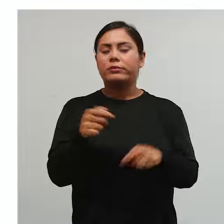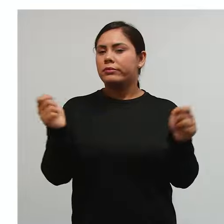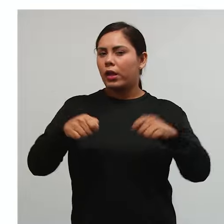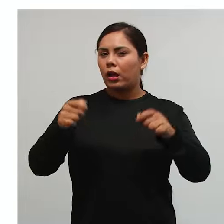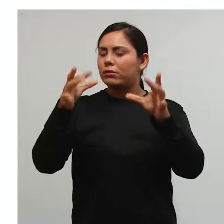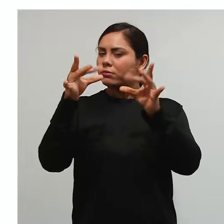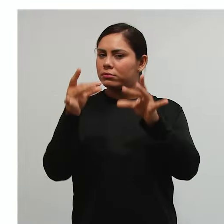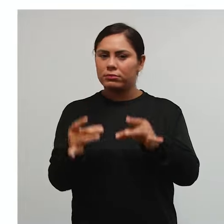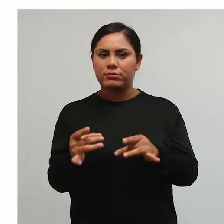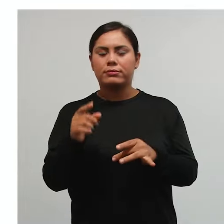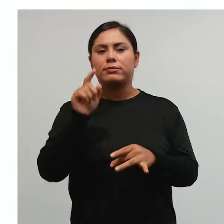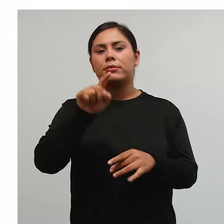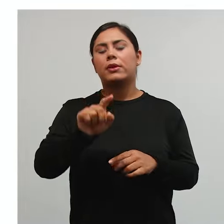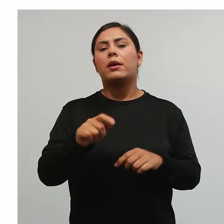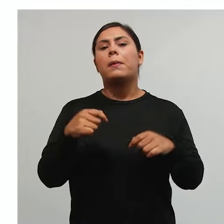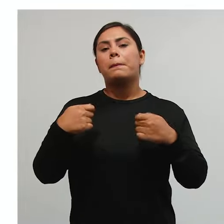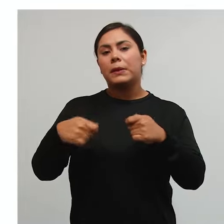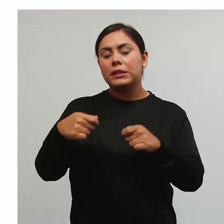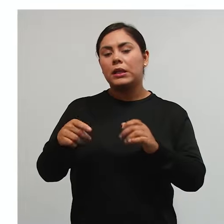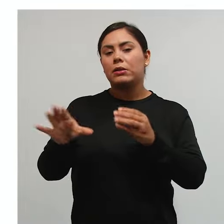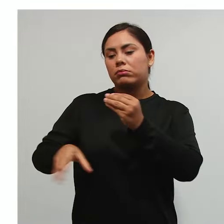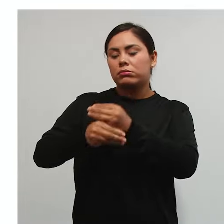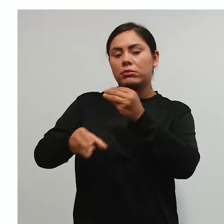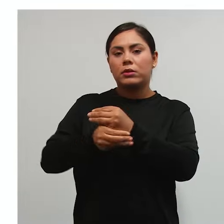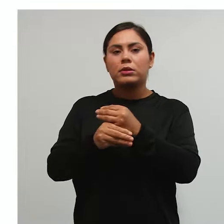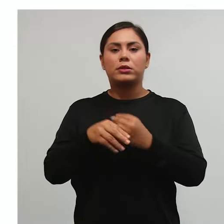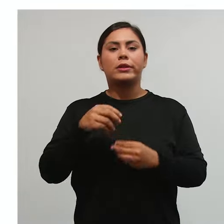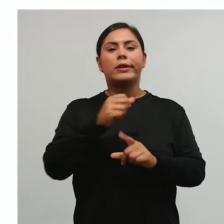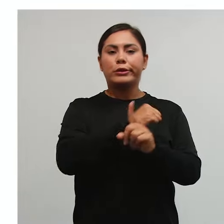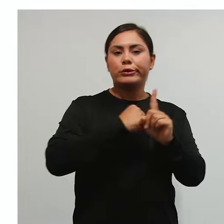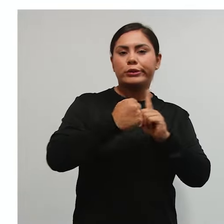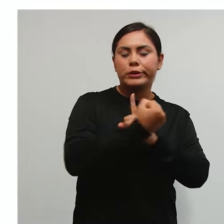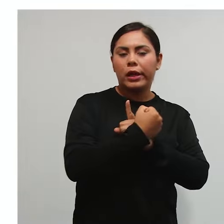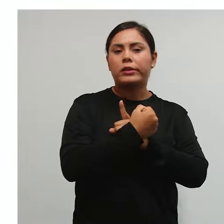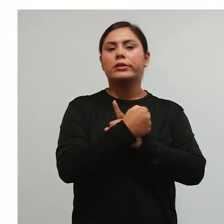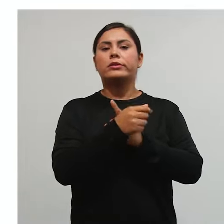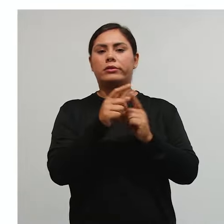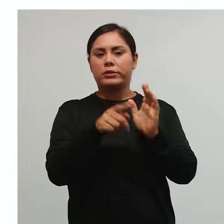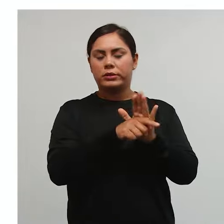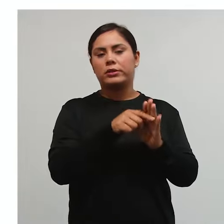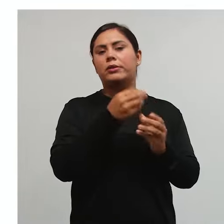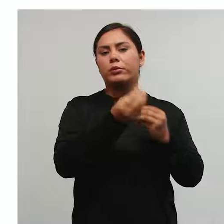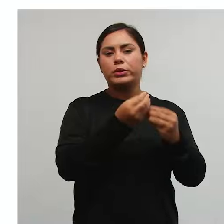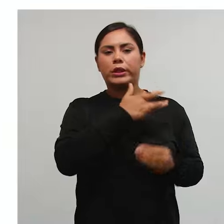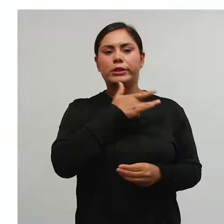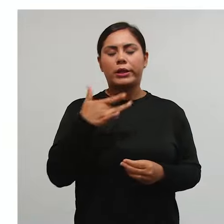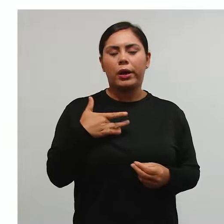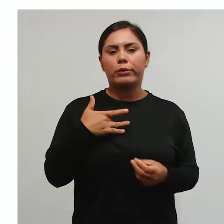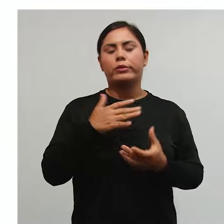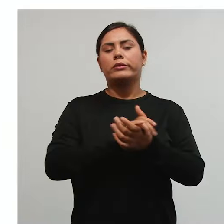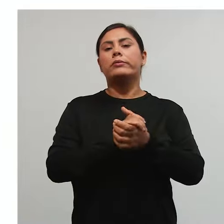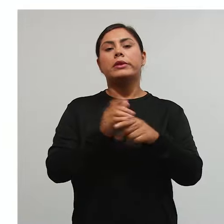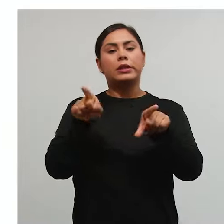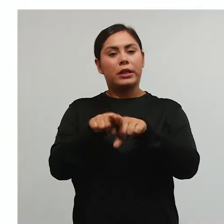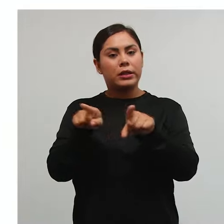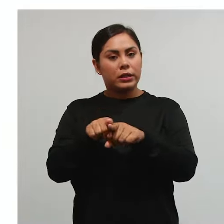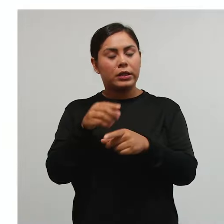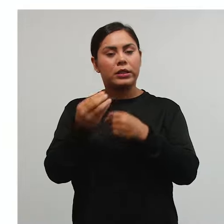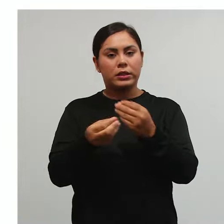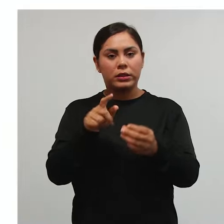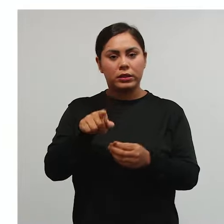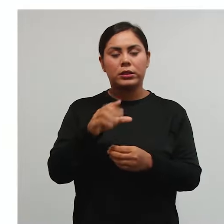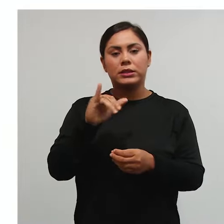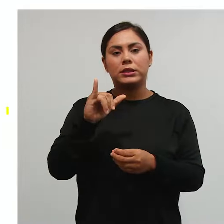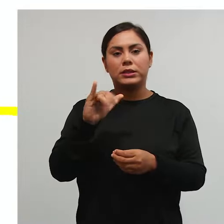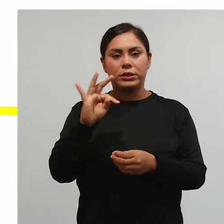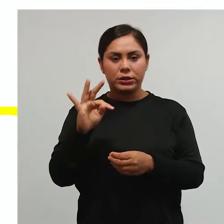que nós temos as contribuições sociais, de previdência, assistência, saúde. Nós temos a CID,